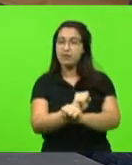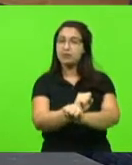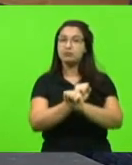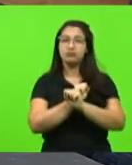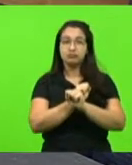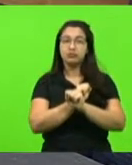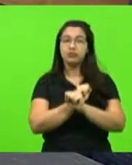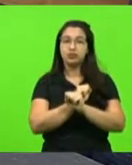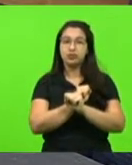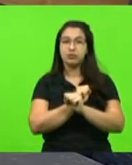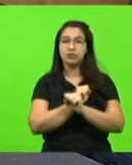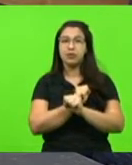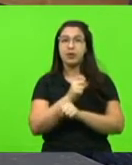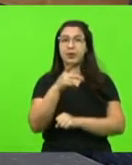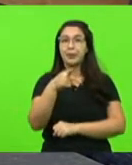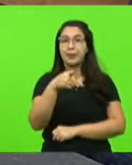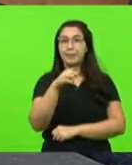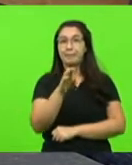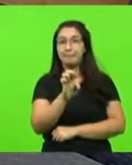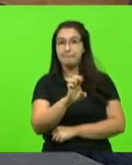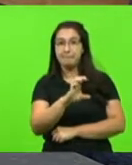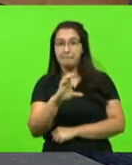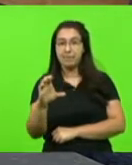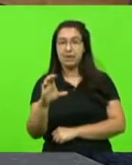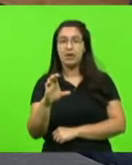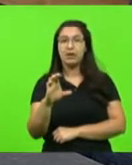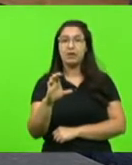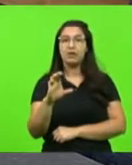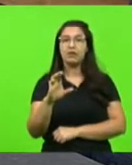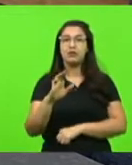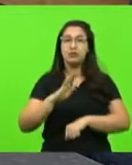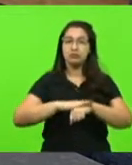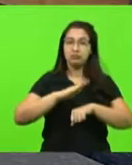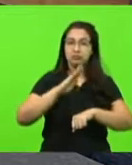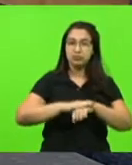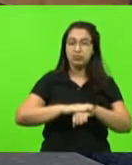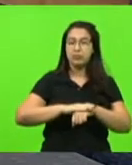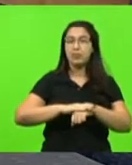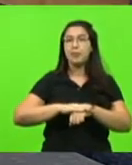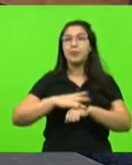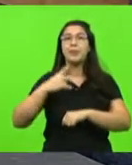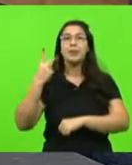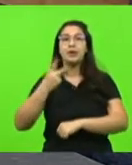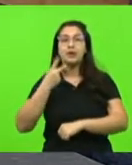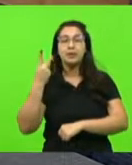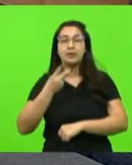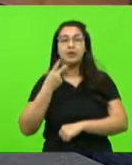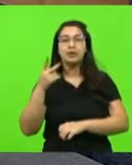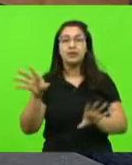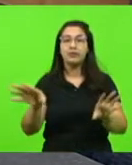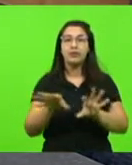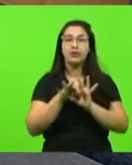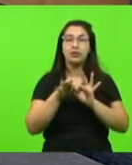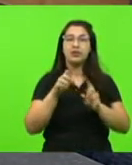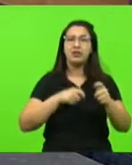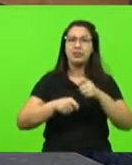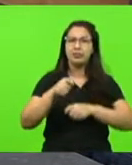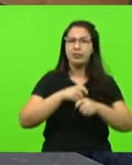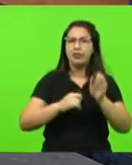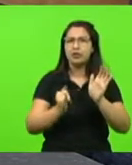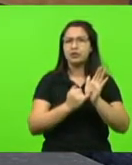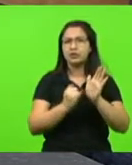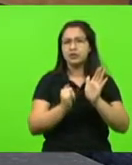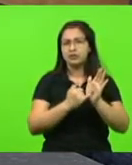uma PEC de iniciativa parlamentar que vinculava receita de impostos a investimentos e programas no